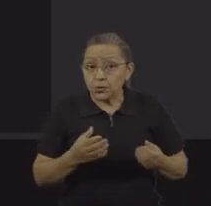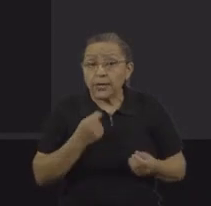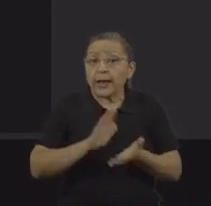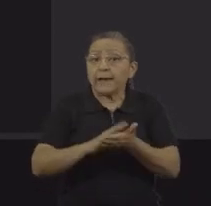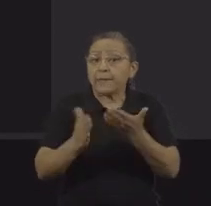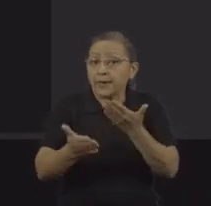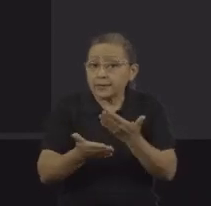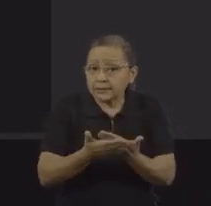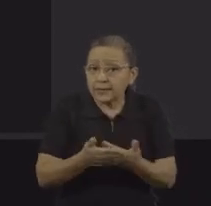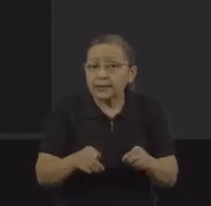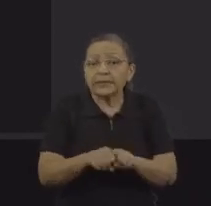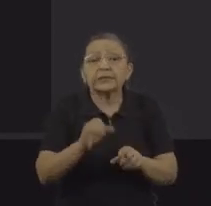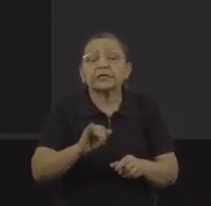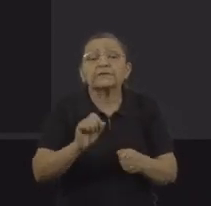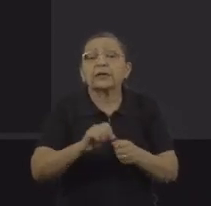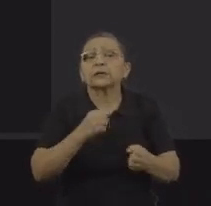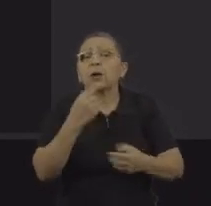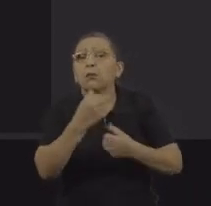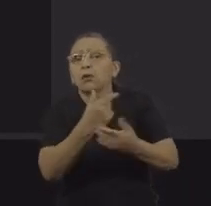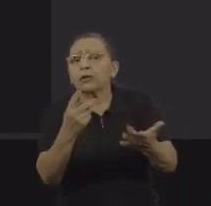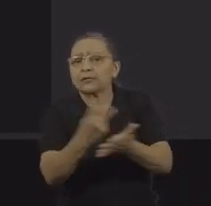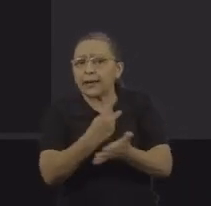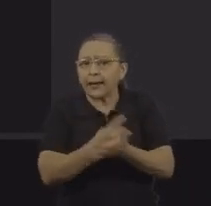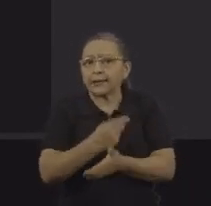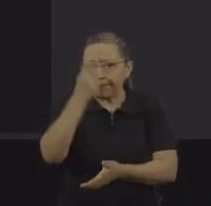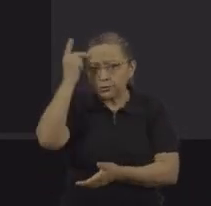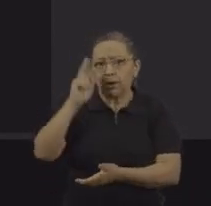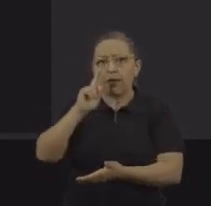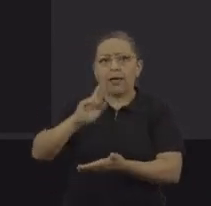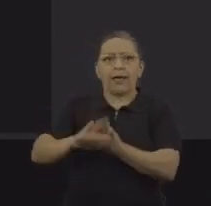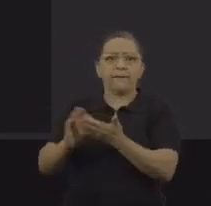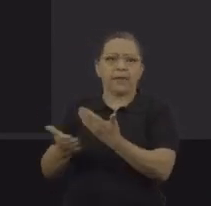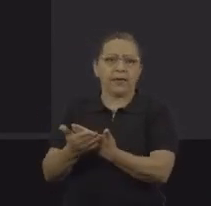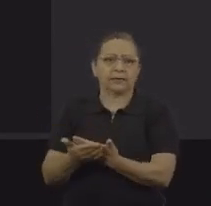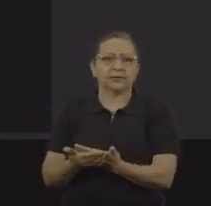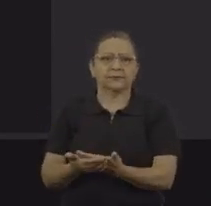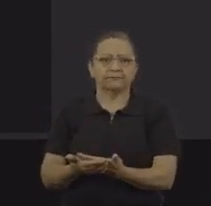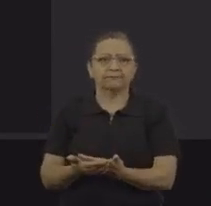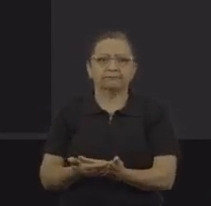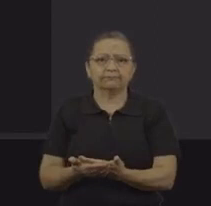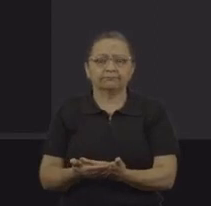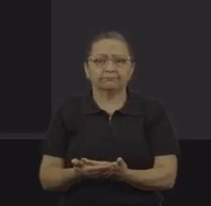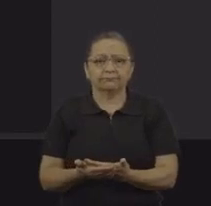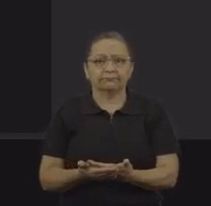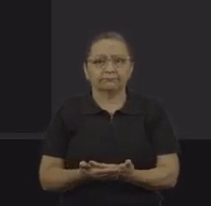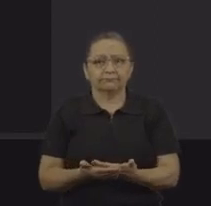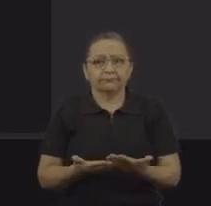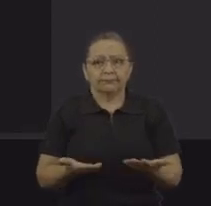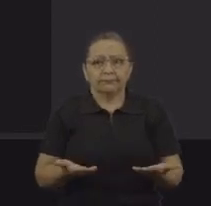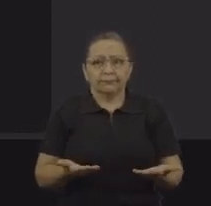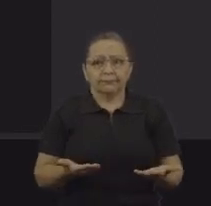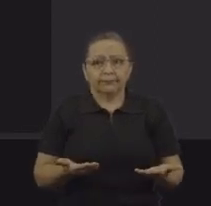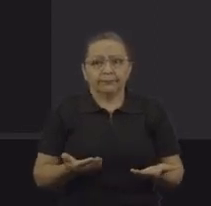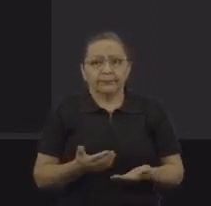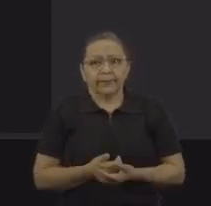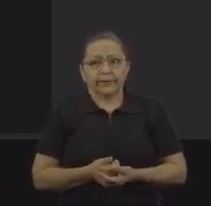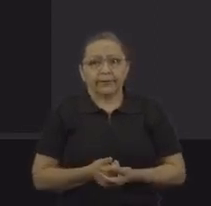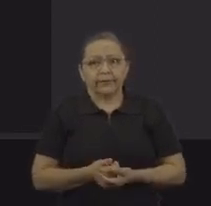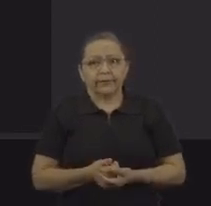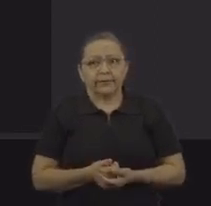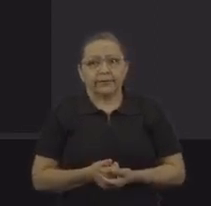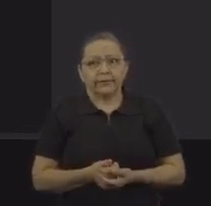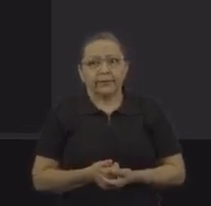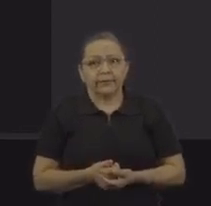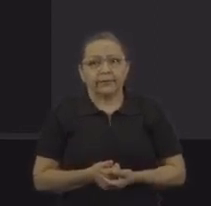Então, eu acho que situações como essa levam a gente a pensar, e se fosse a gente? Como é que a gente lidaria com esse tipo de coisa? A gente